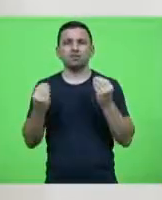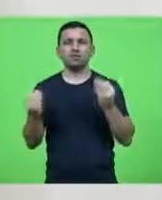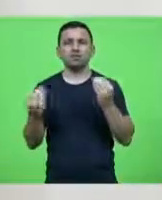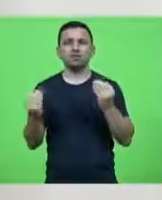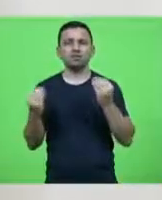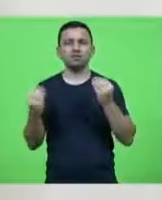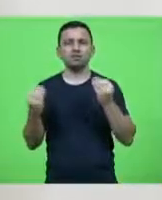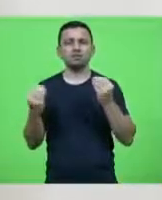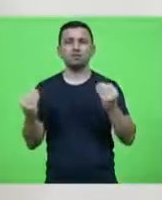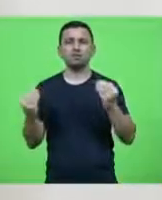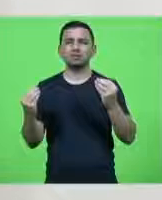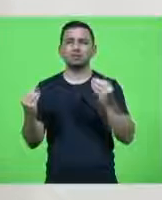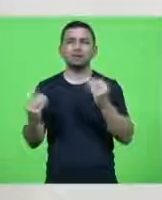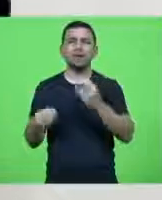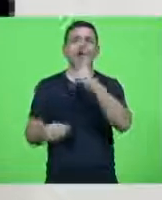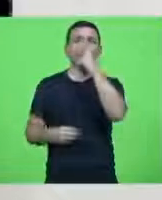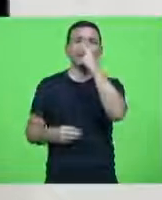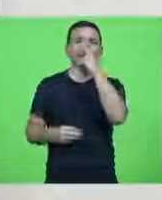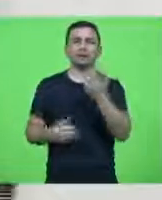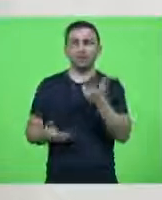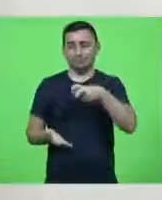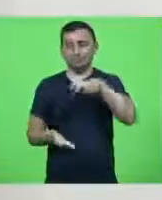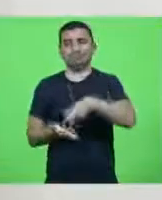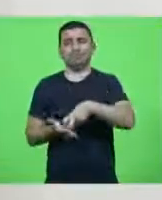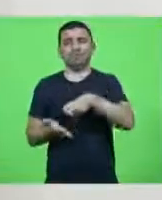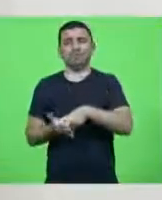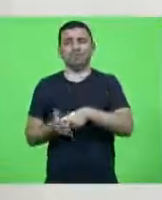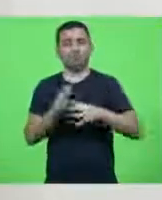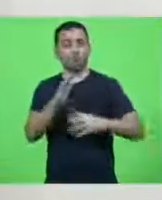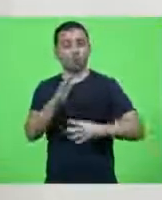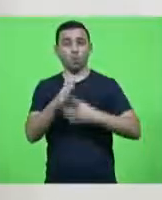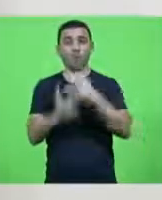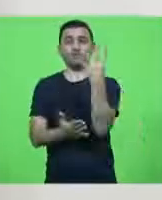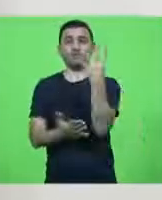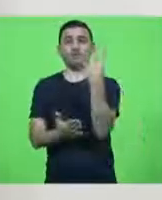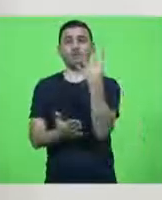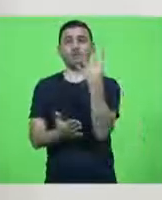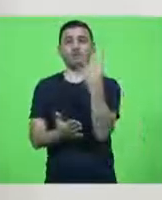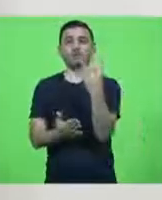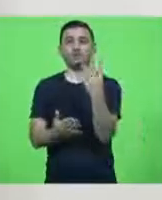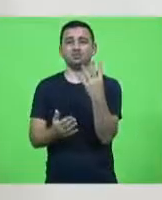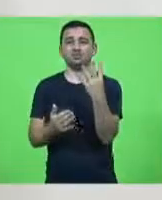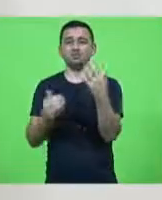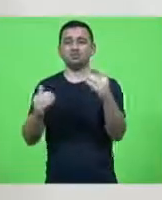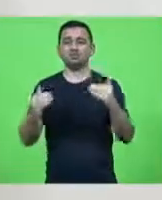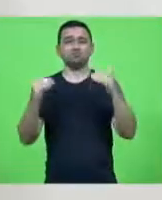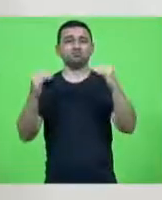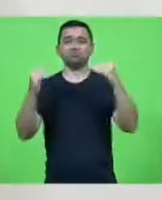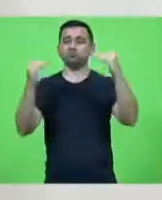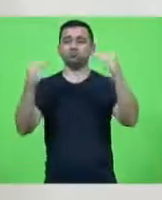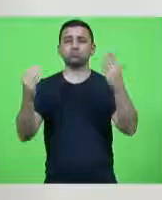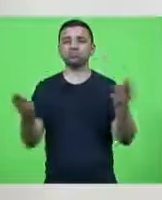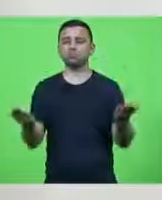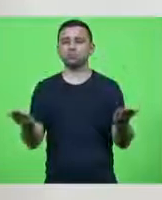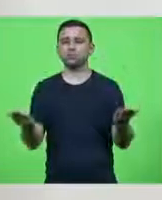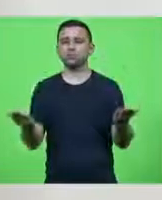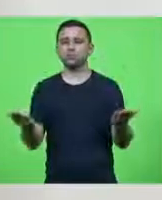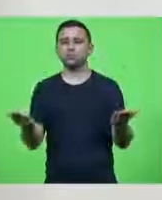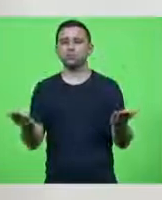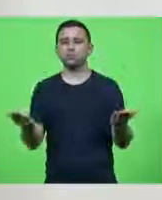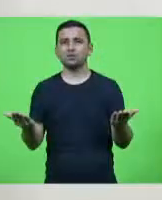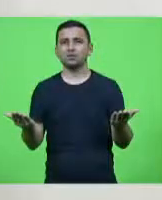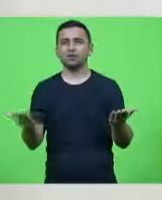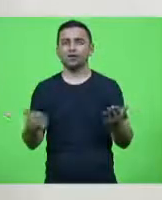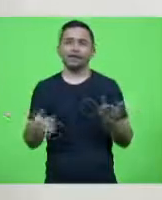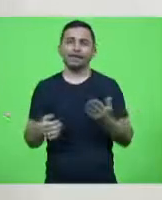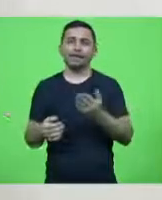mané suposto, depois de ser condenado por quatro vezes, em quatro instâncias, vim dizer que é um